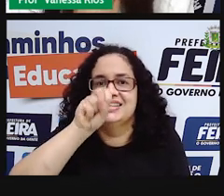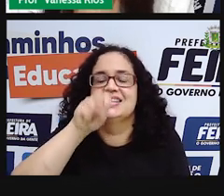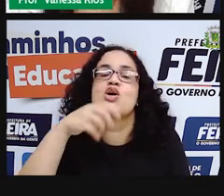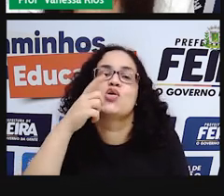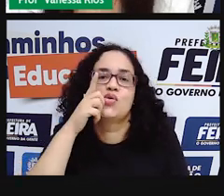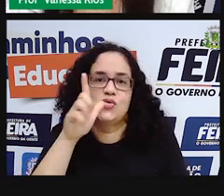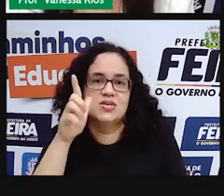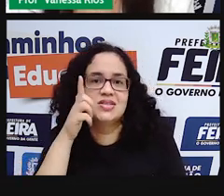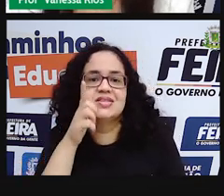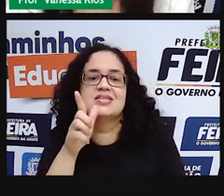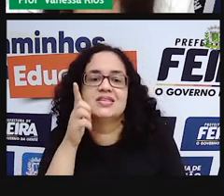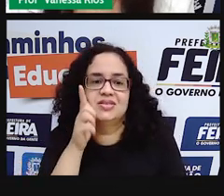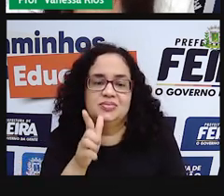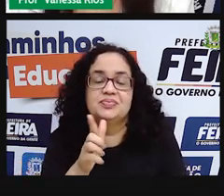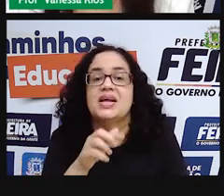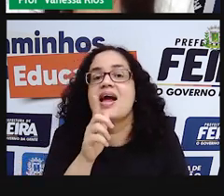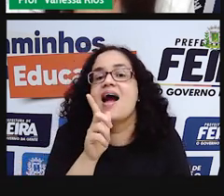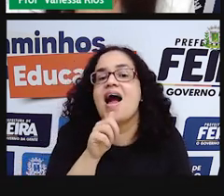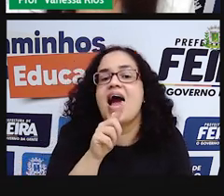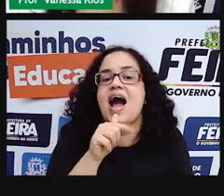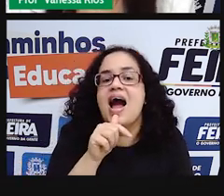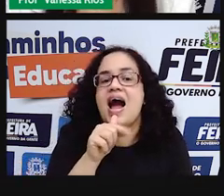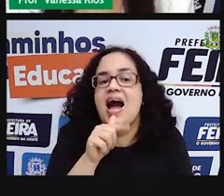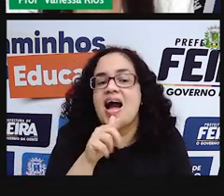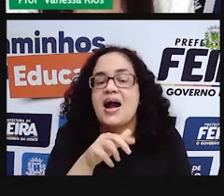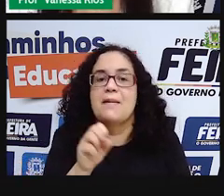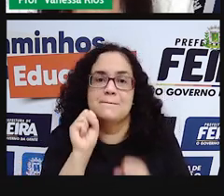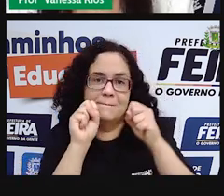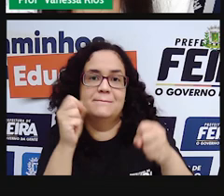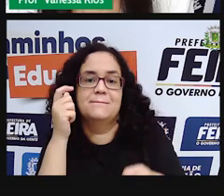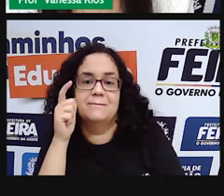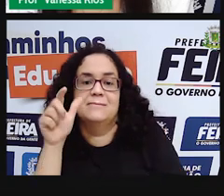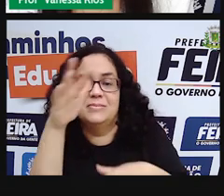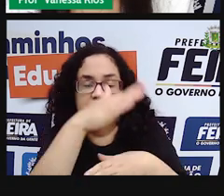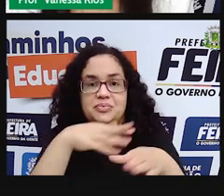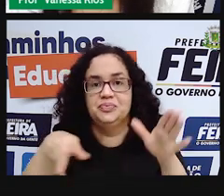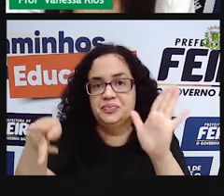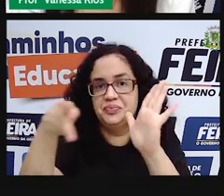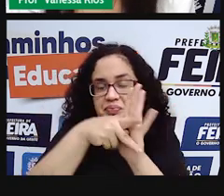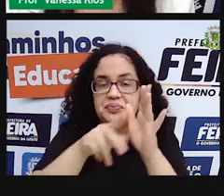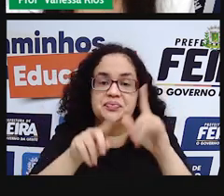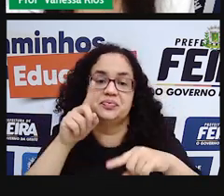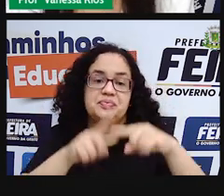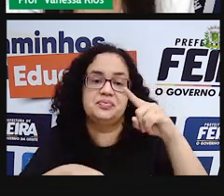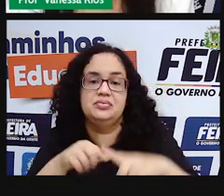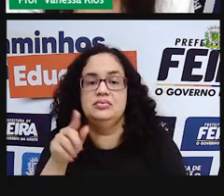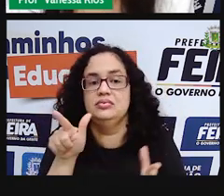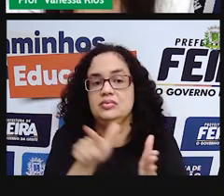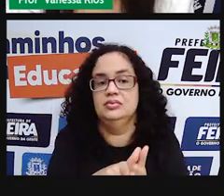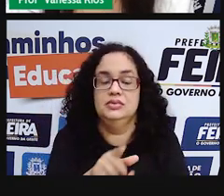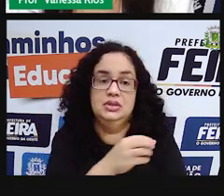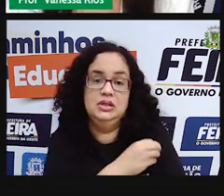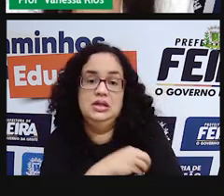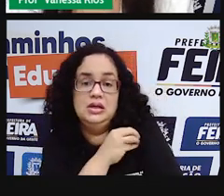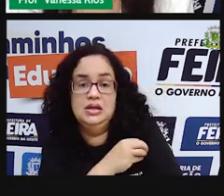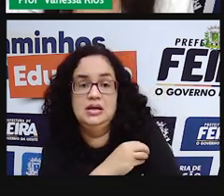Sim, a água foi capaz de passar pelo material. E o pedaço de tecido?